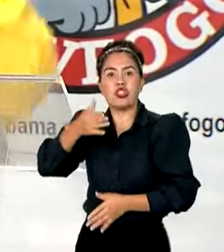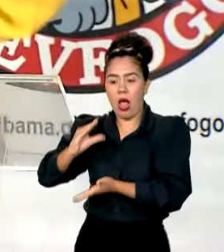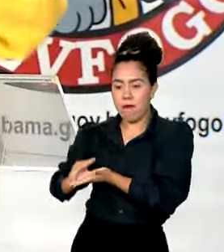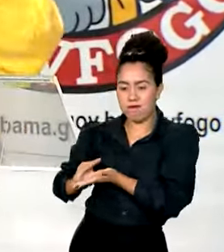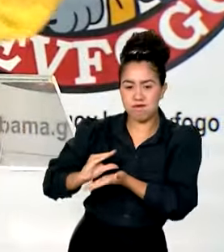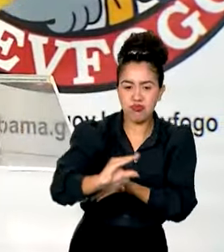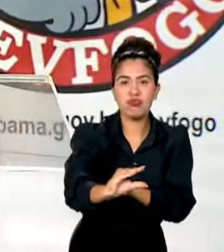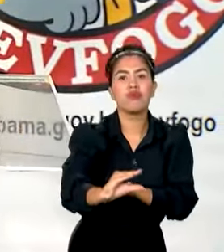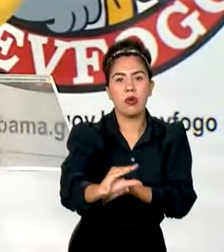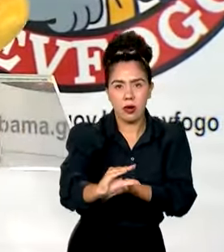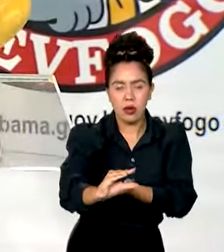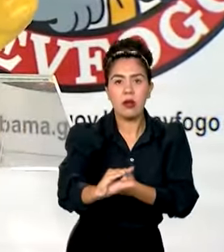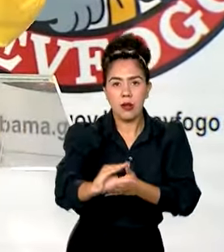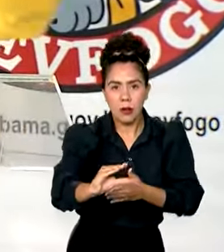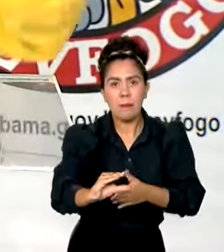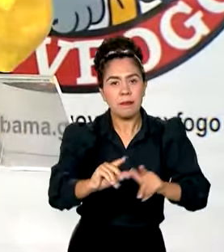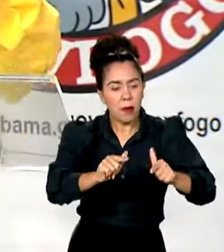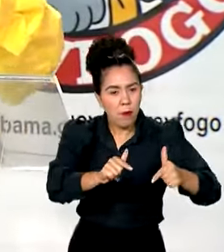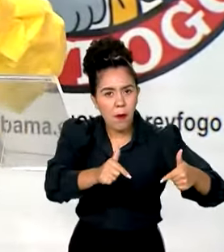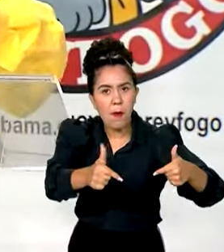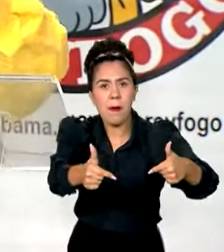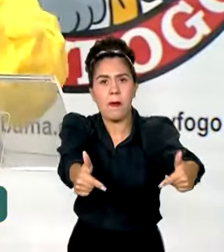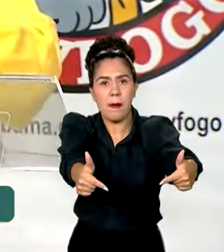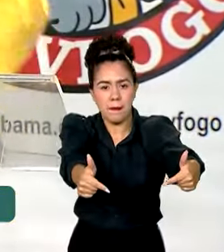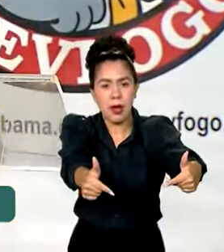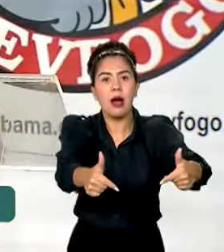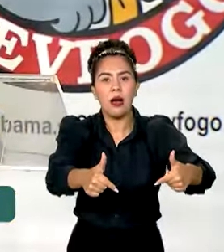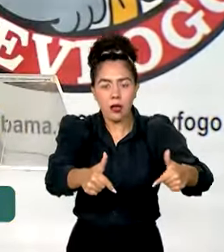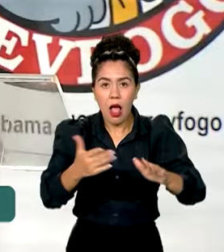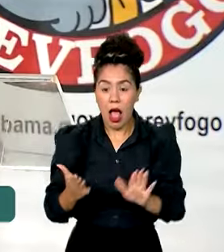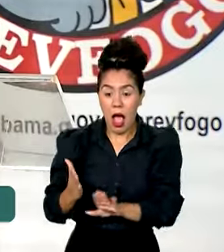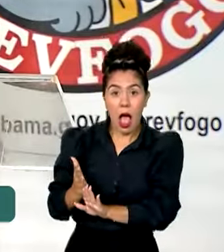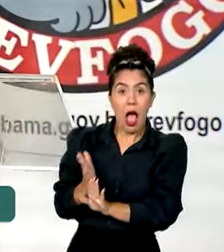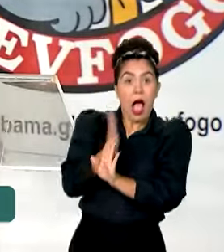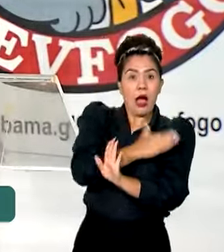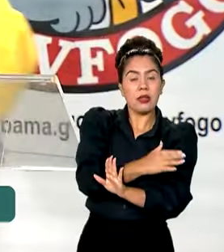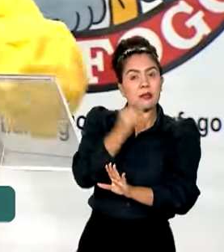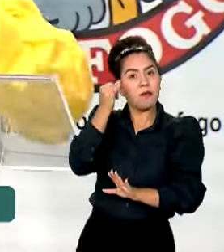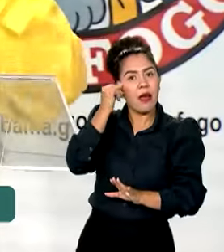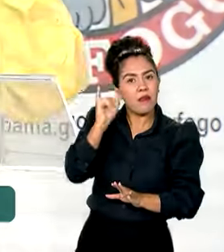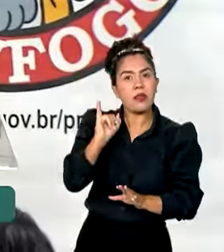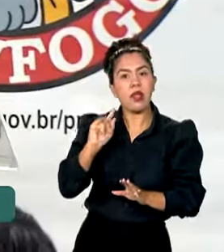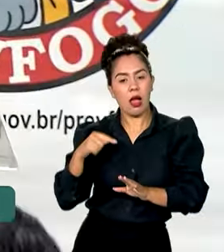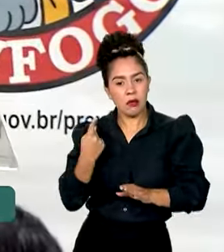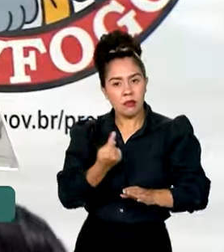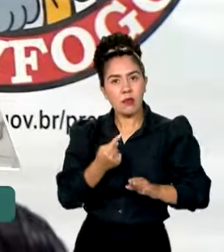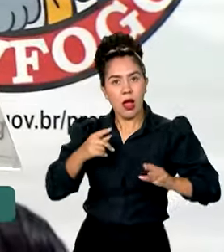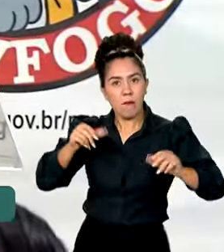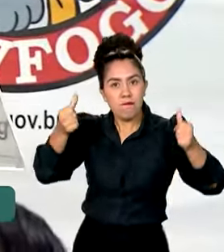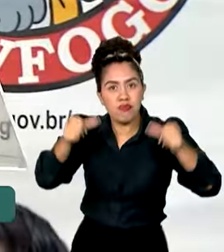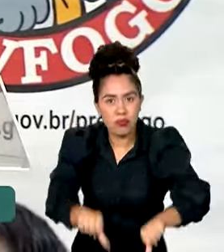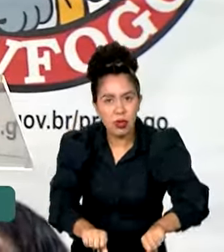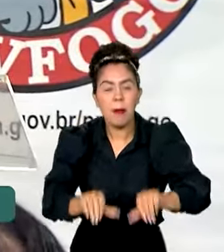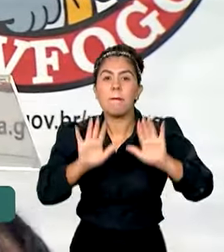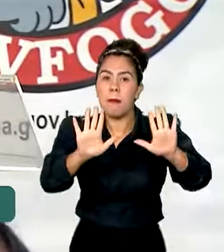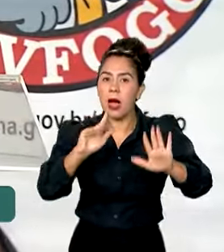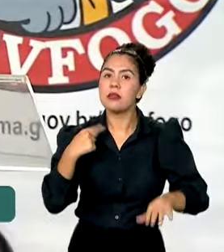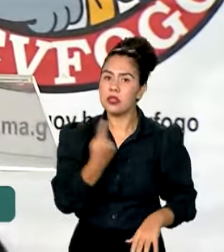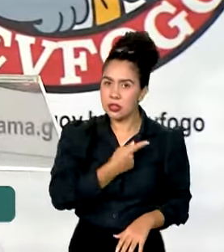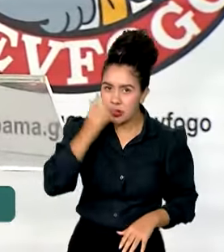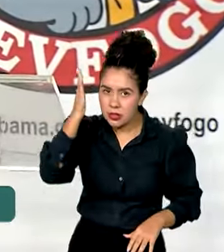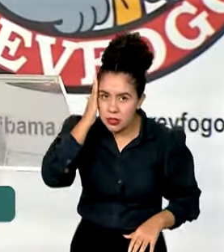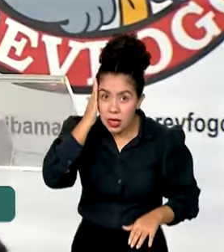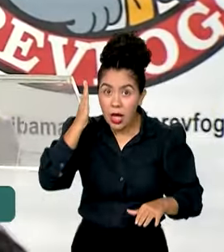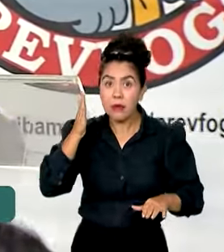atempada, não fora do tempo, é para que a gente mantenha as bases. Mas nós sabemos, a partir do